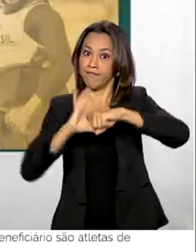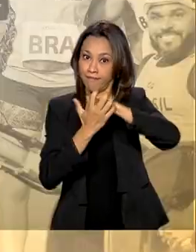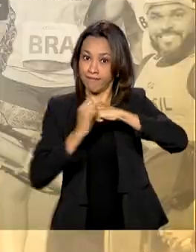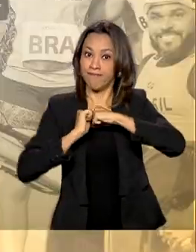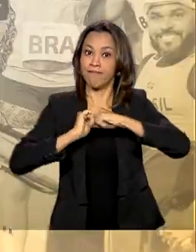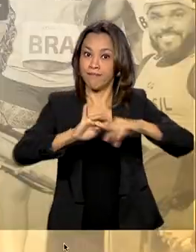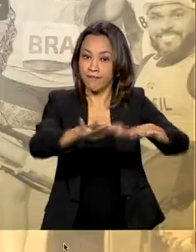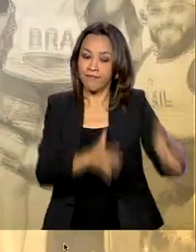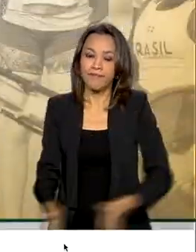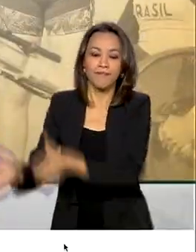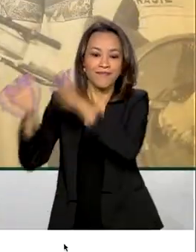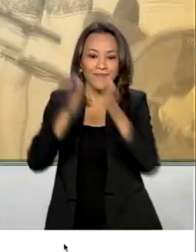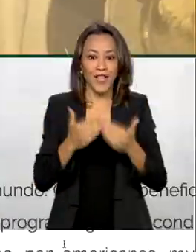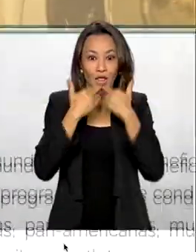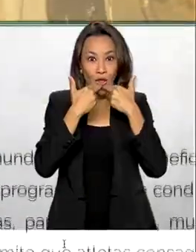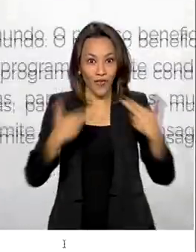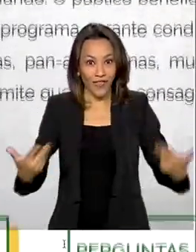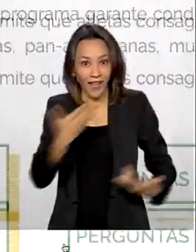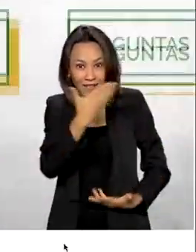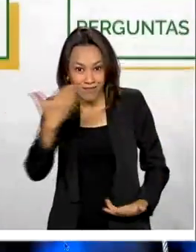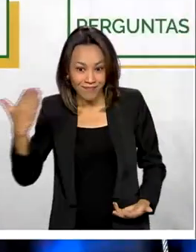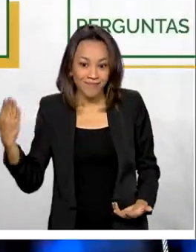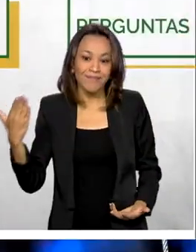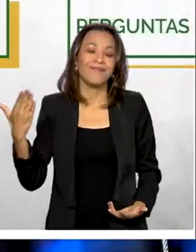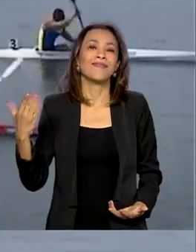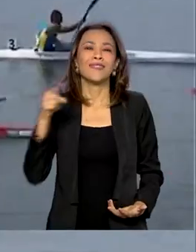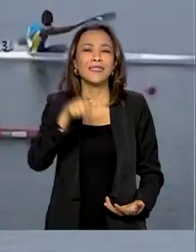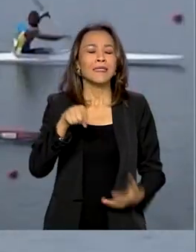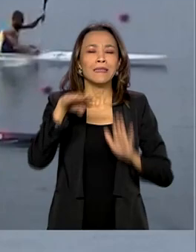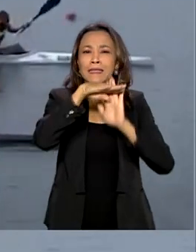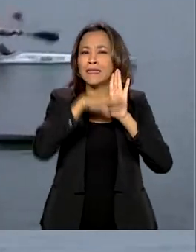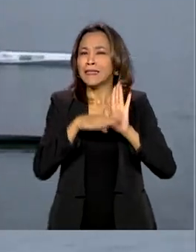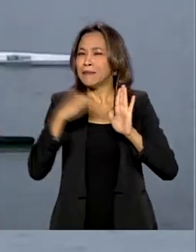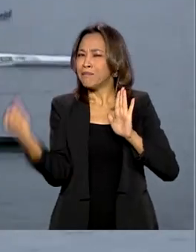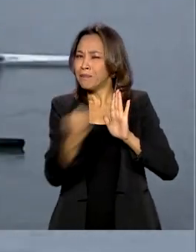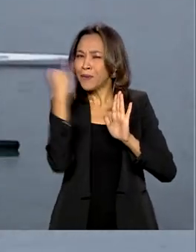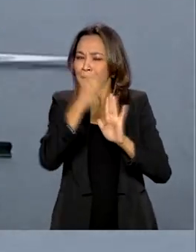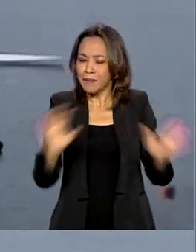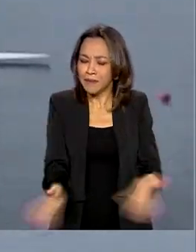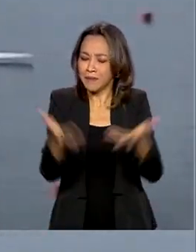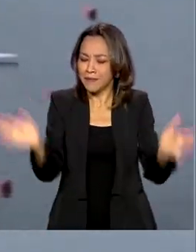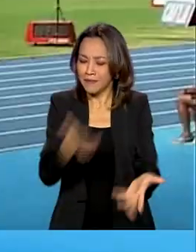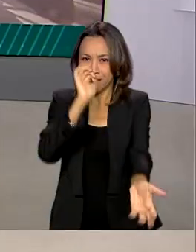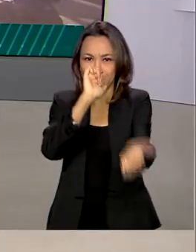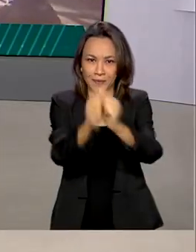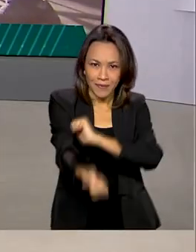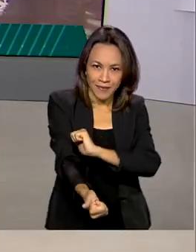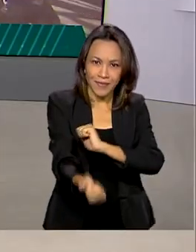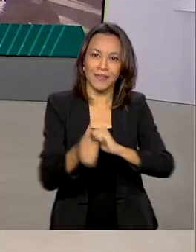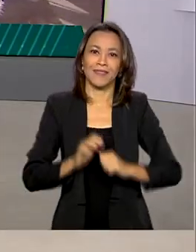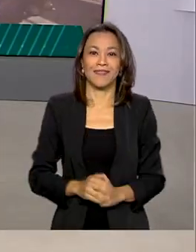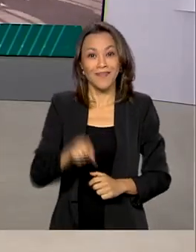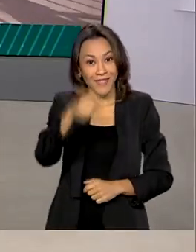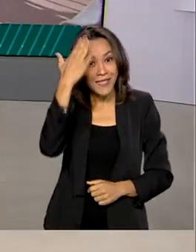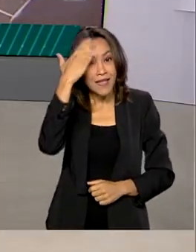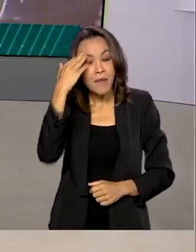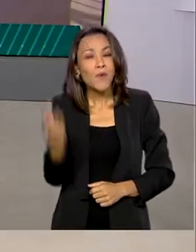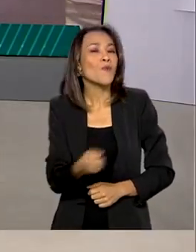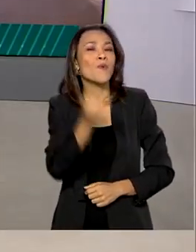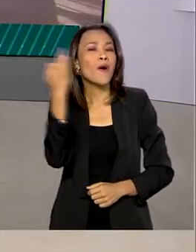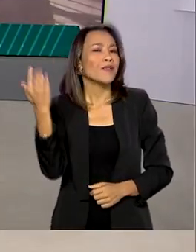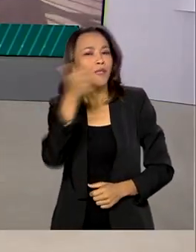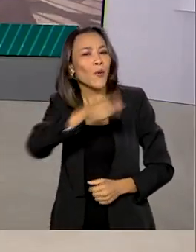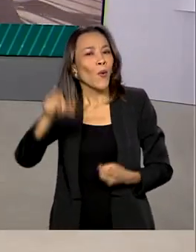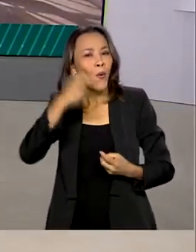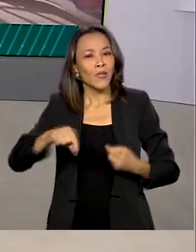Novidades no edital do Bolsa Atleta, programa fundamental para o incentivo ao esporte. Saiba quais são essas